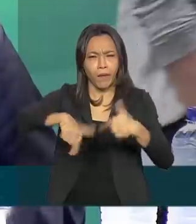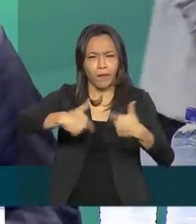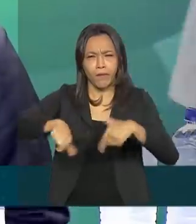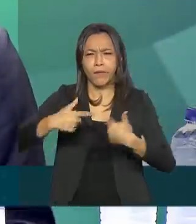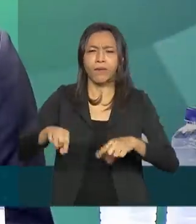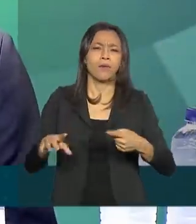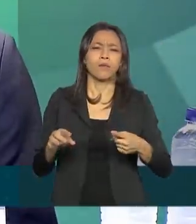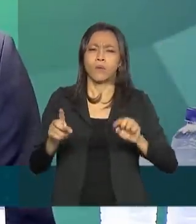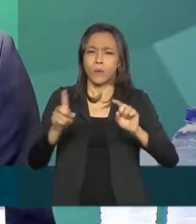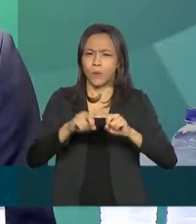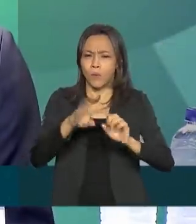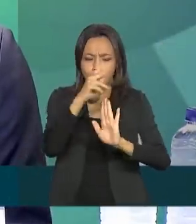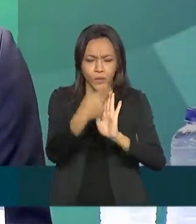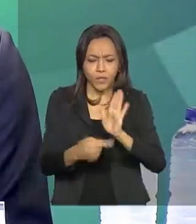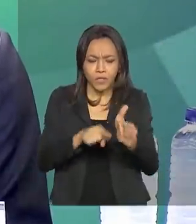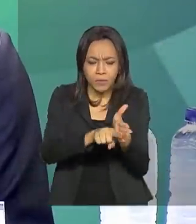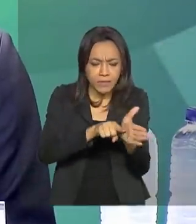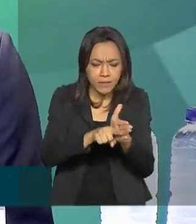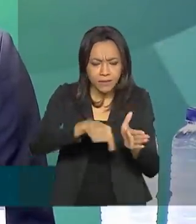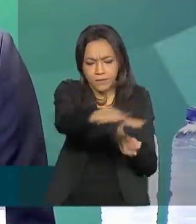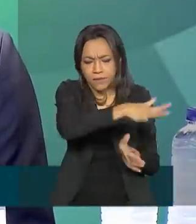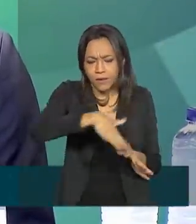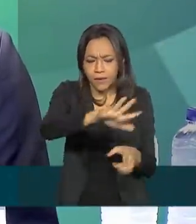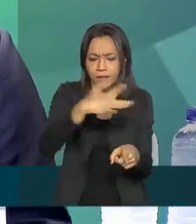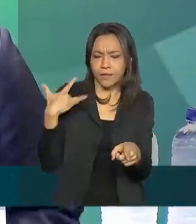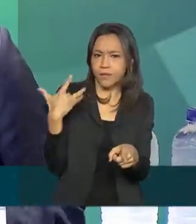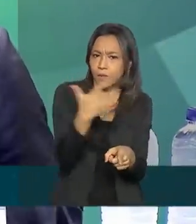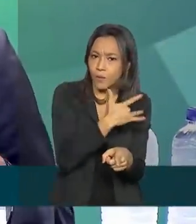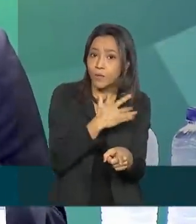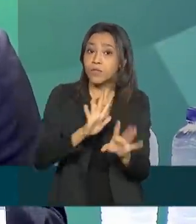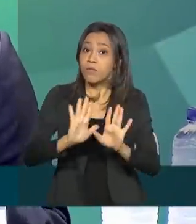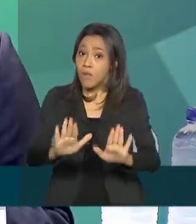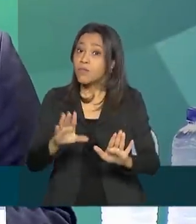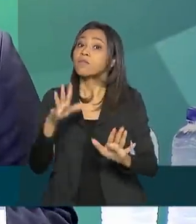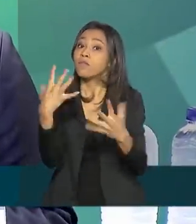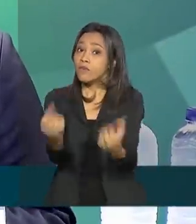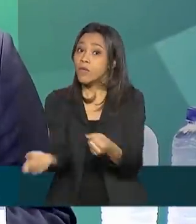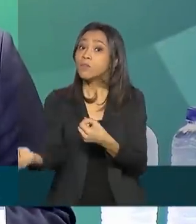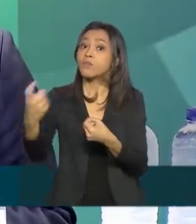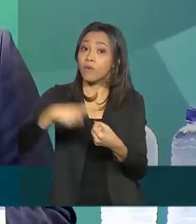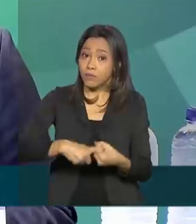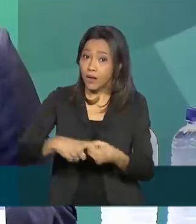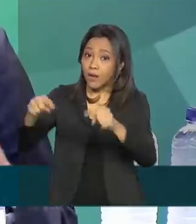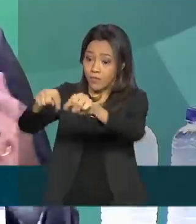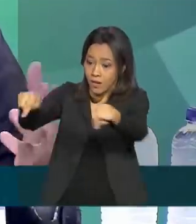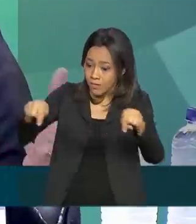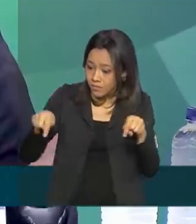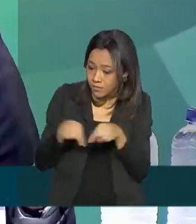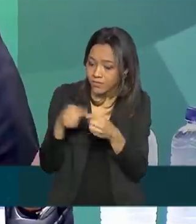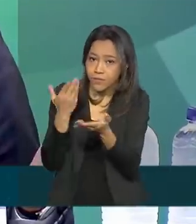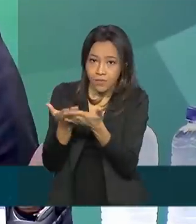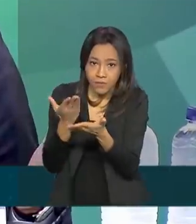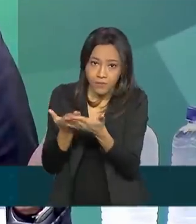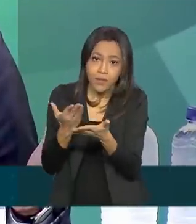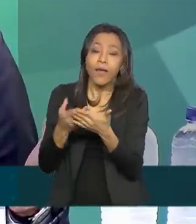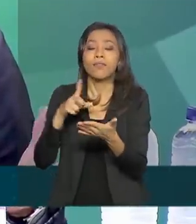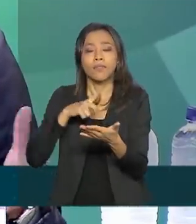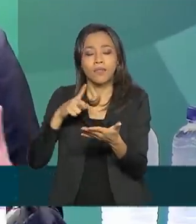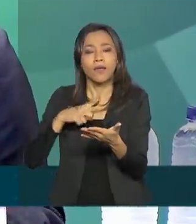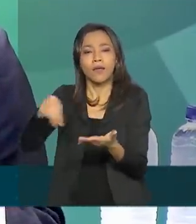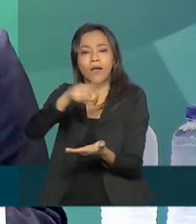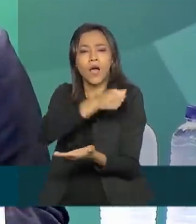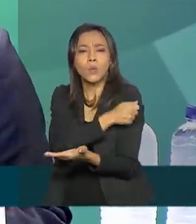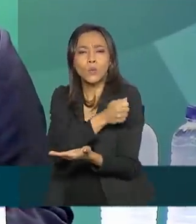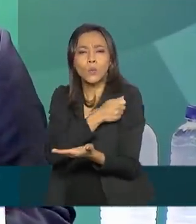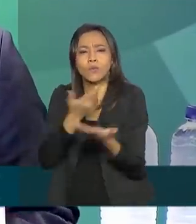pesquisa, inclusive na área de saúde e várias outras atividades, mas nós vamos voltar para um ambiente híbrido. Nós vamos ter alunos que vão estar fazendo atividades